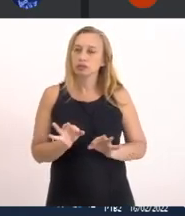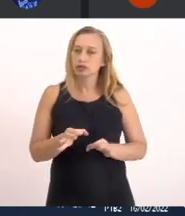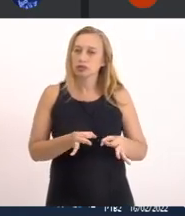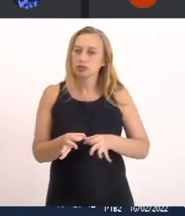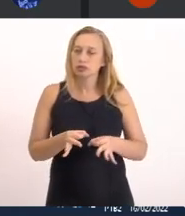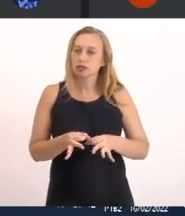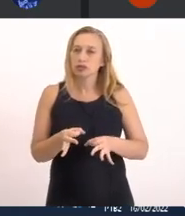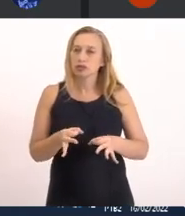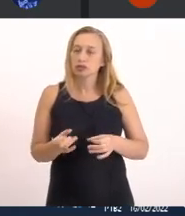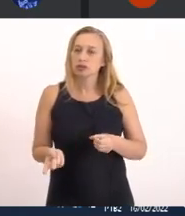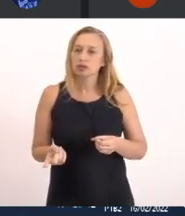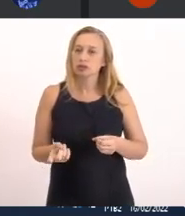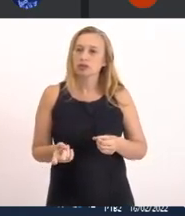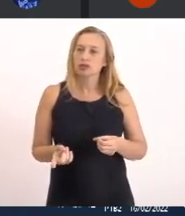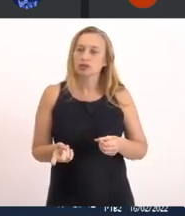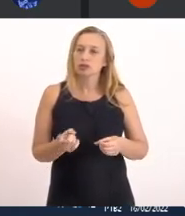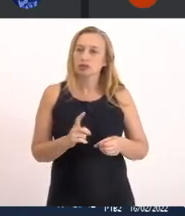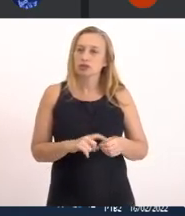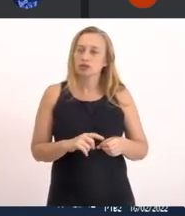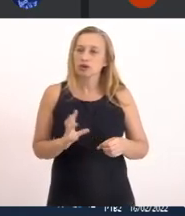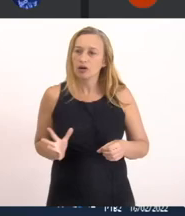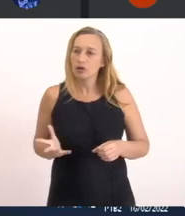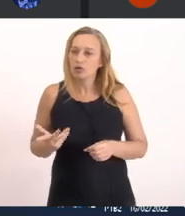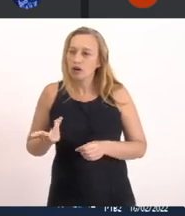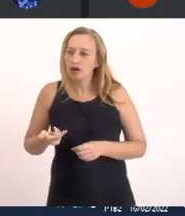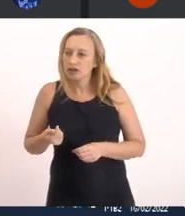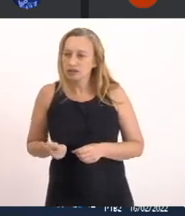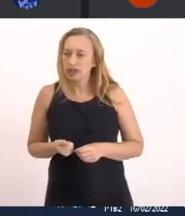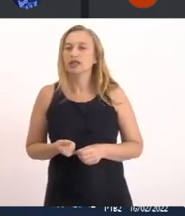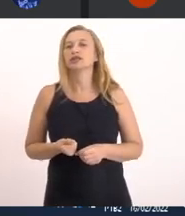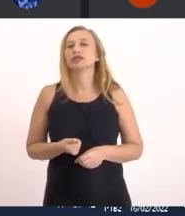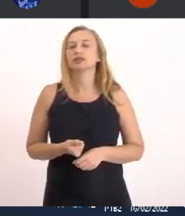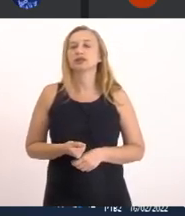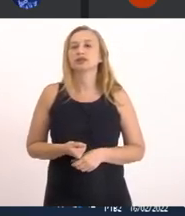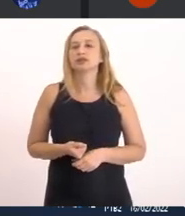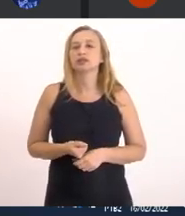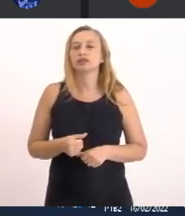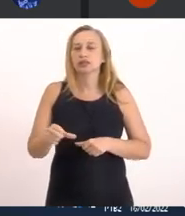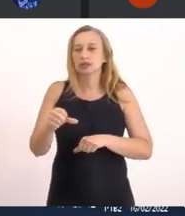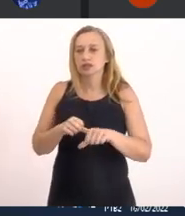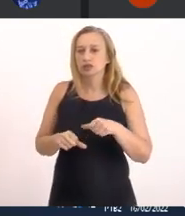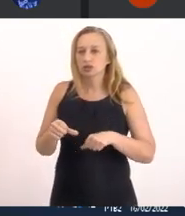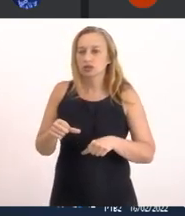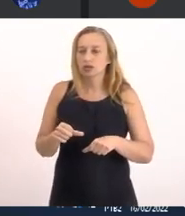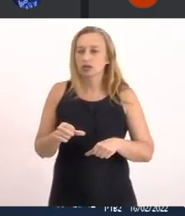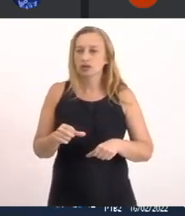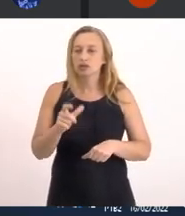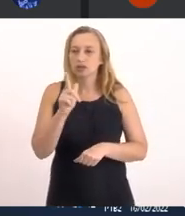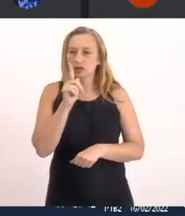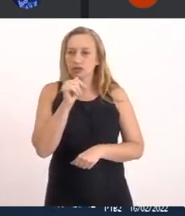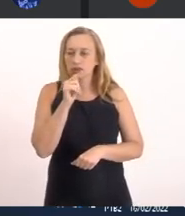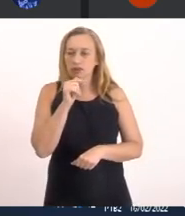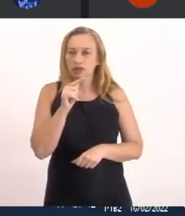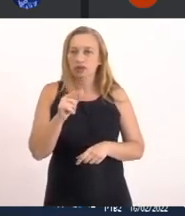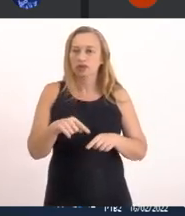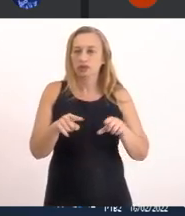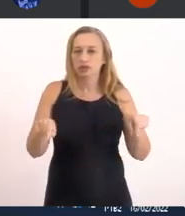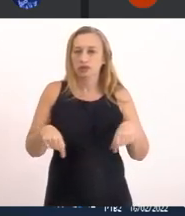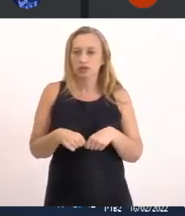devolver A navegabilidade Devolver minimamente Essa troca de água Para que a lagoa Não